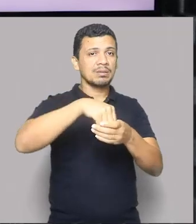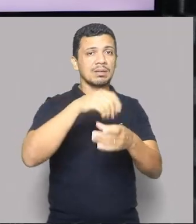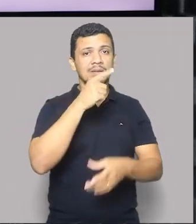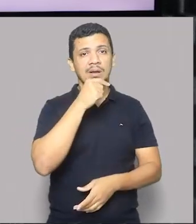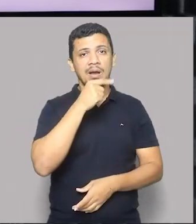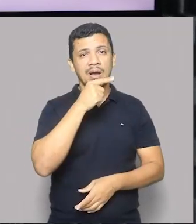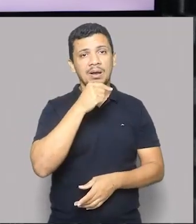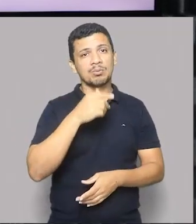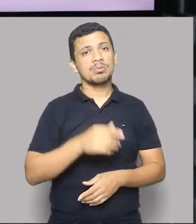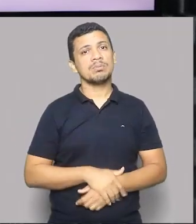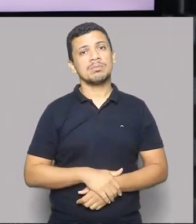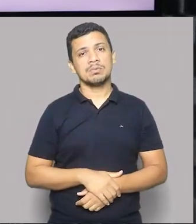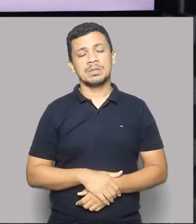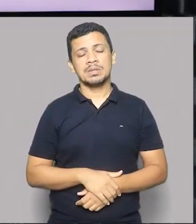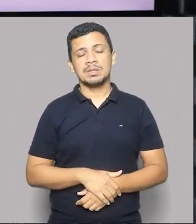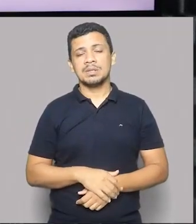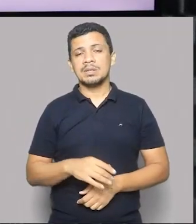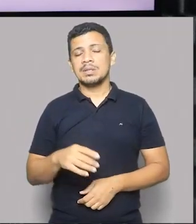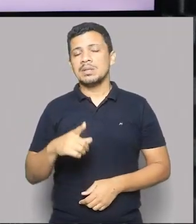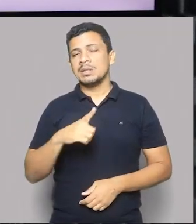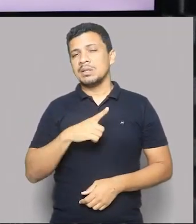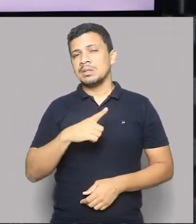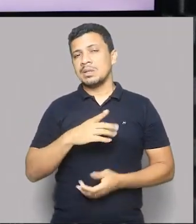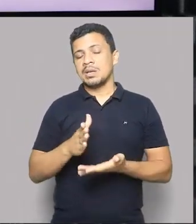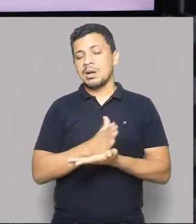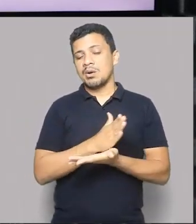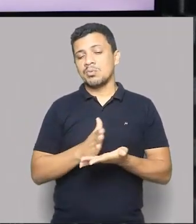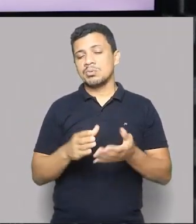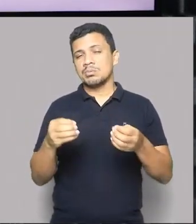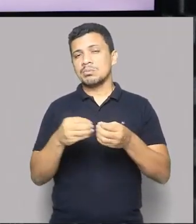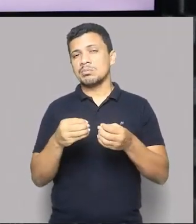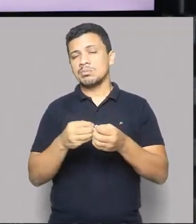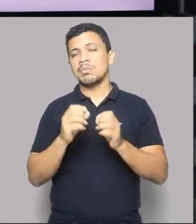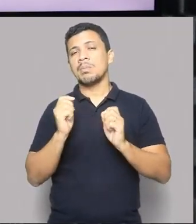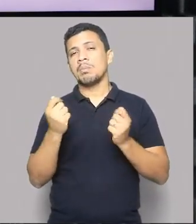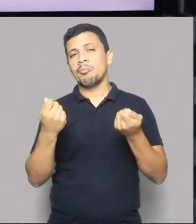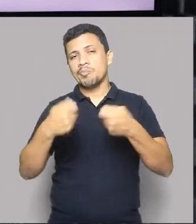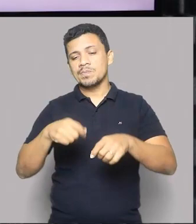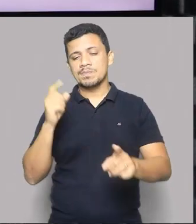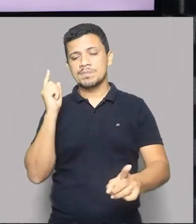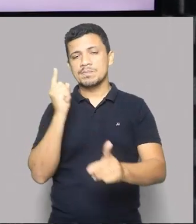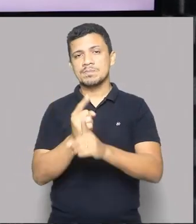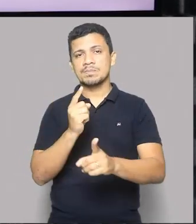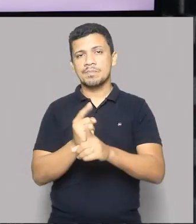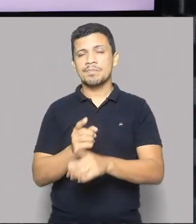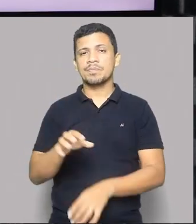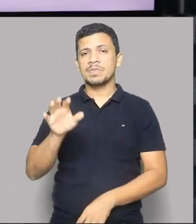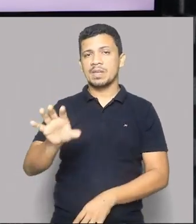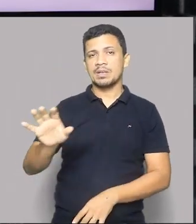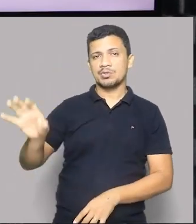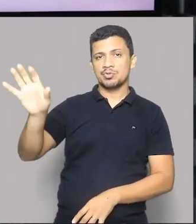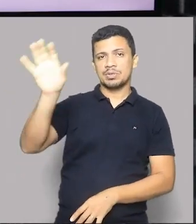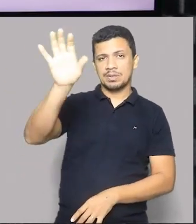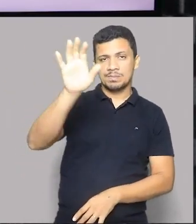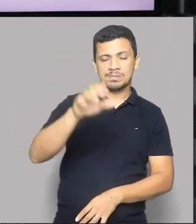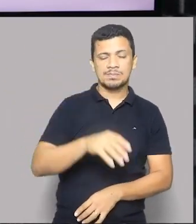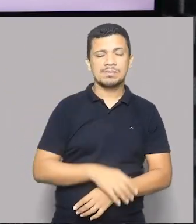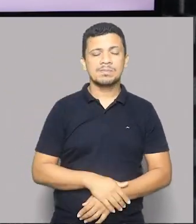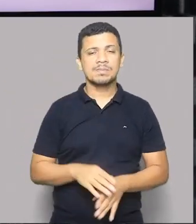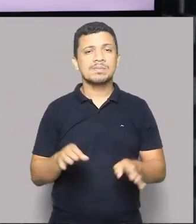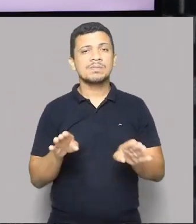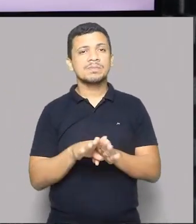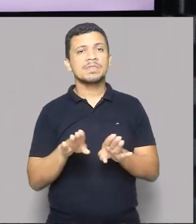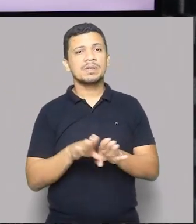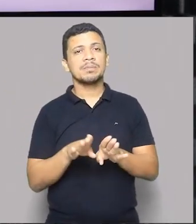E aí, nós temos que são próximos e que podem ser identificados em nível regional, em condições